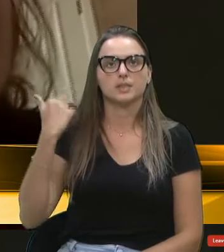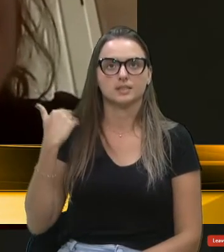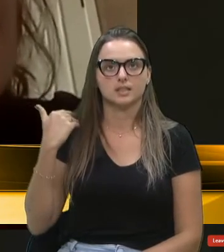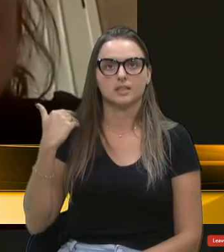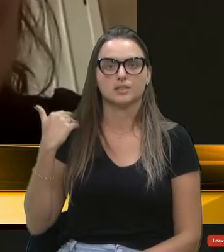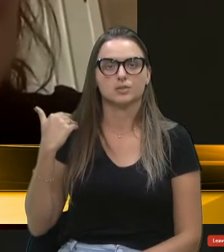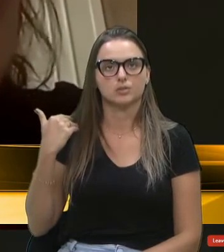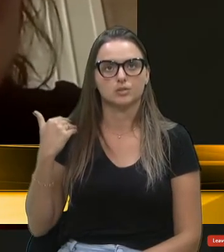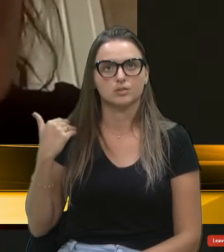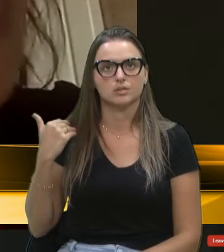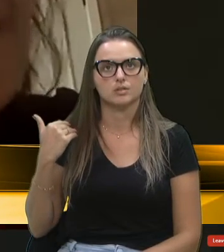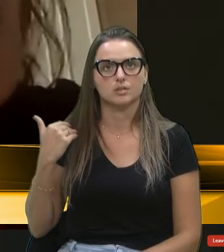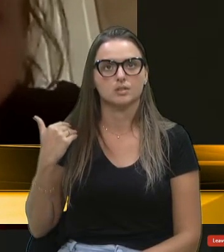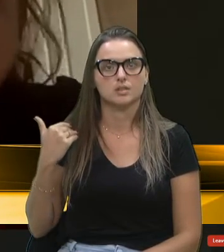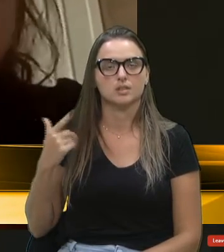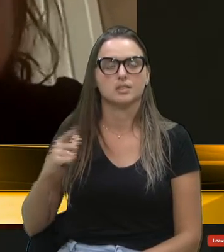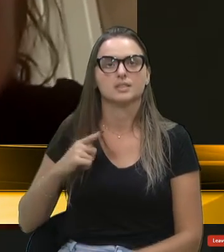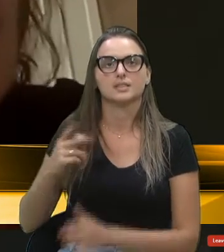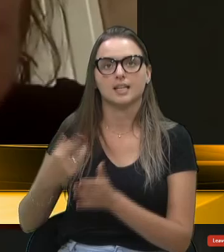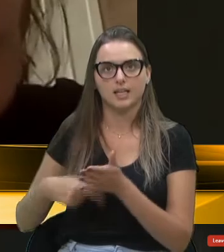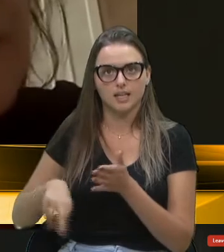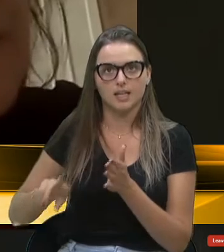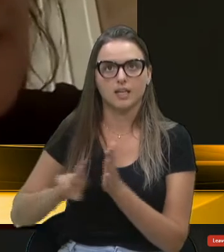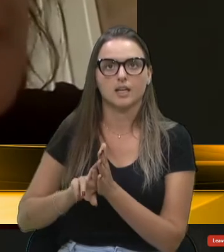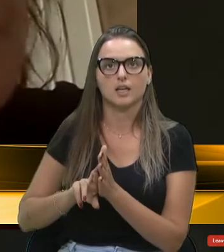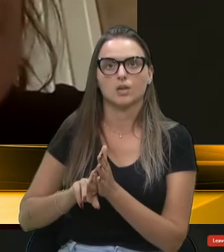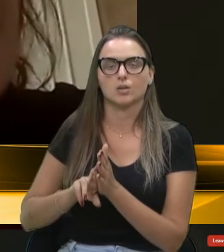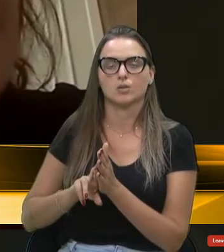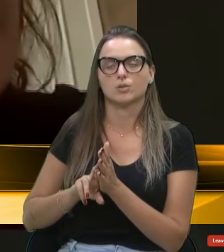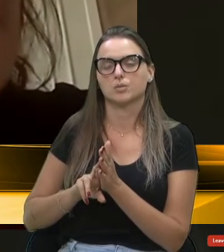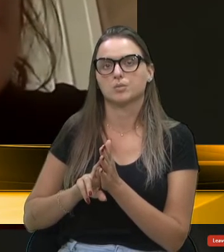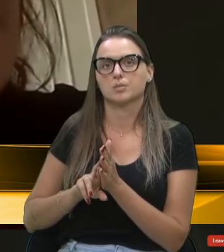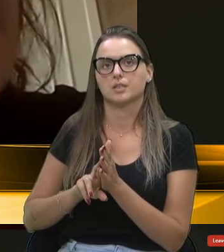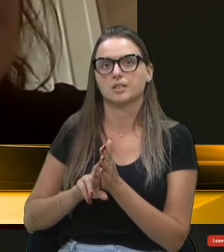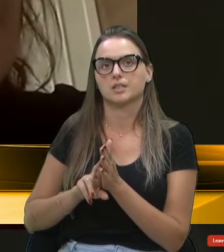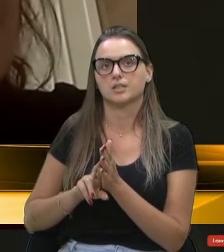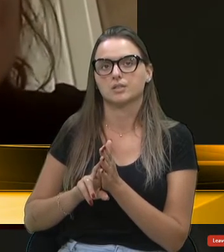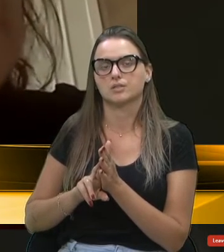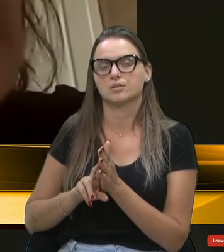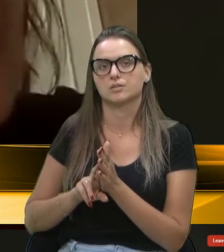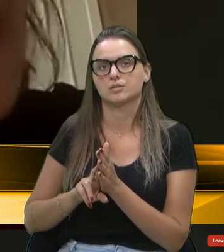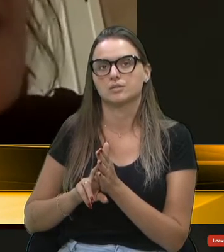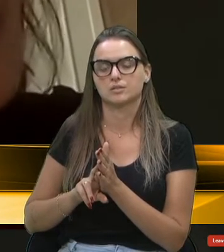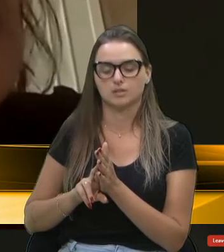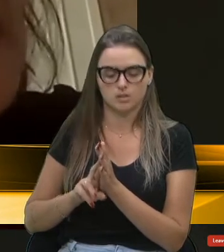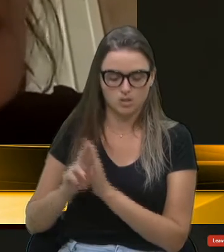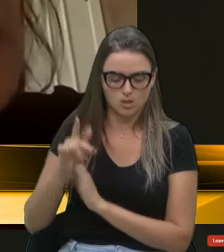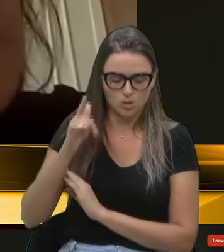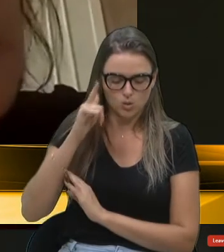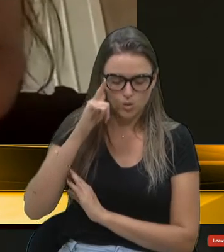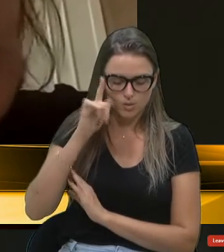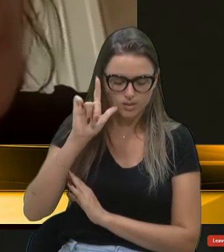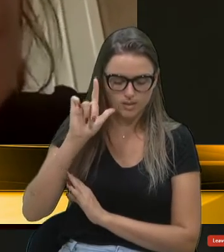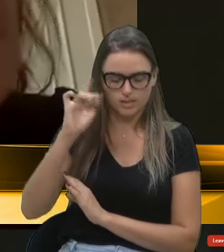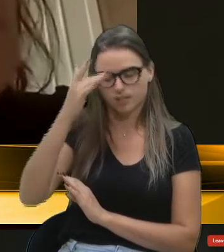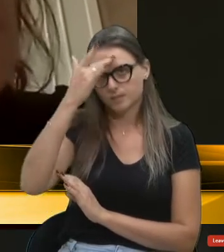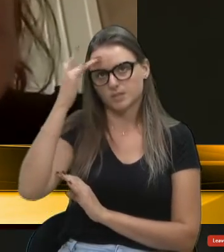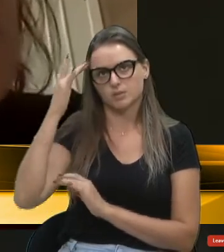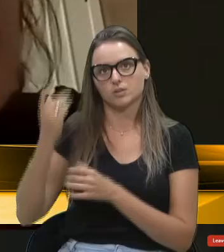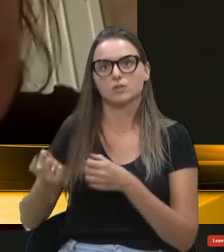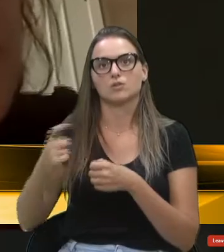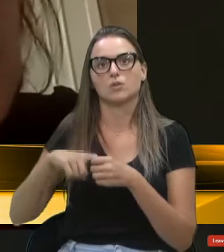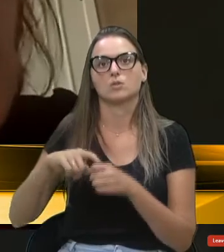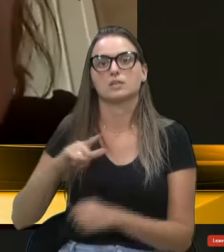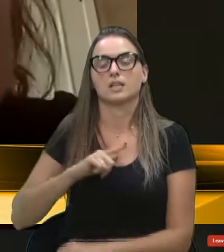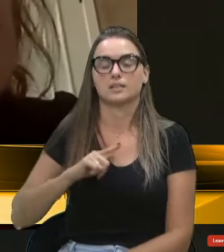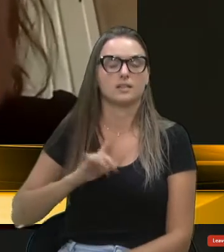restaurado, possa ser, dar a dignidade àquelas pessoas. E